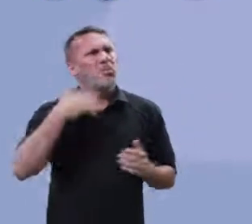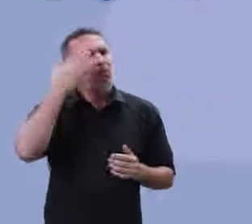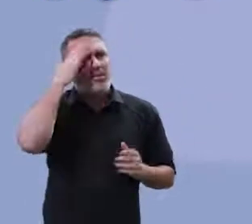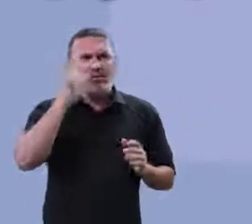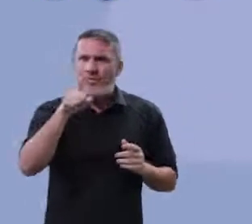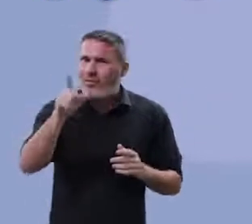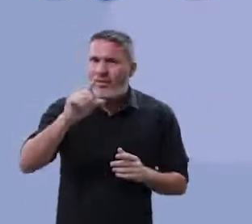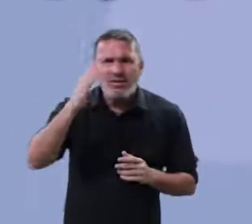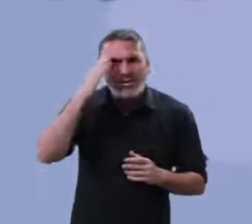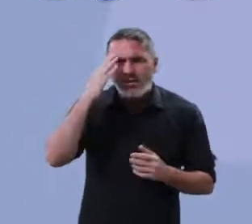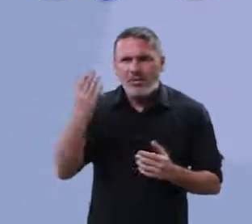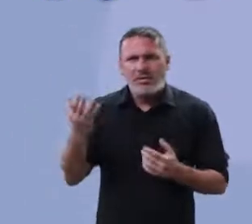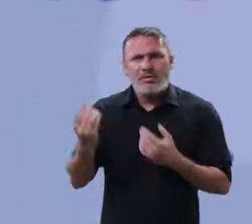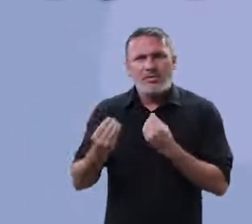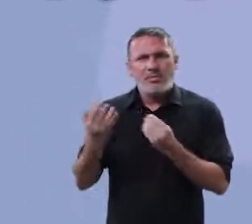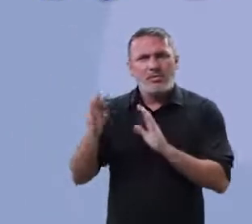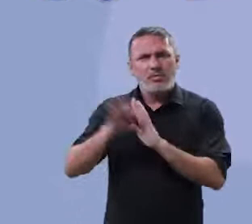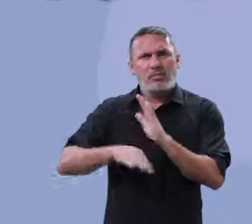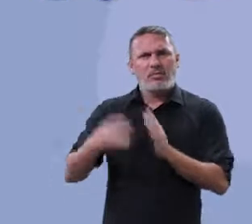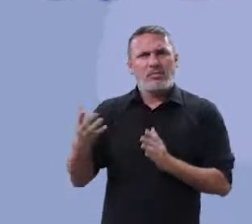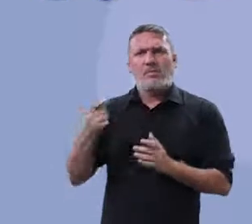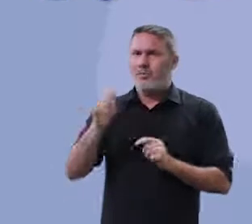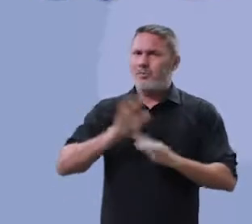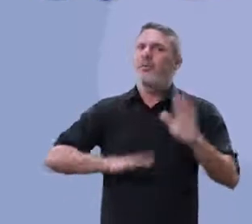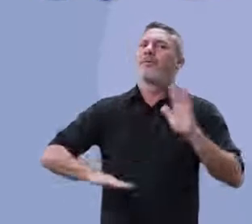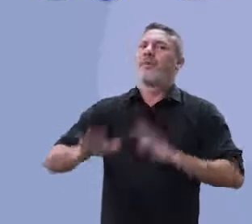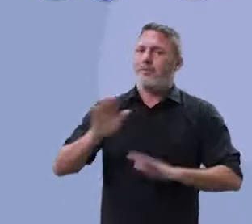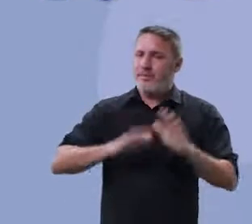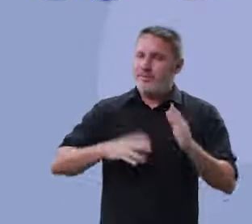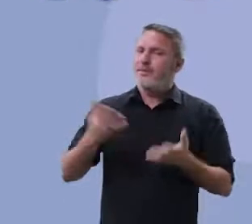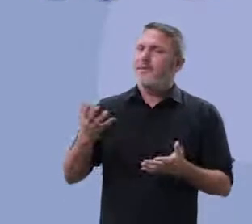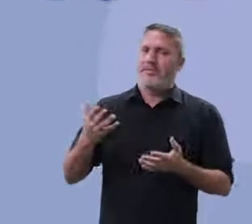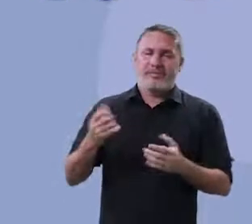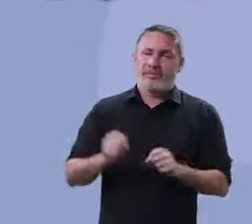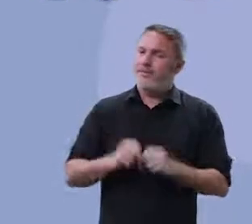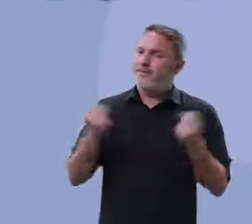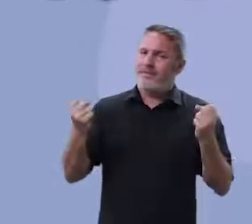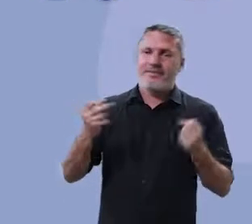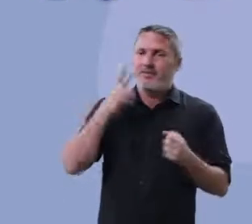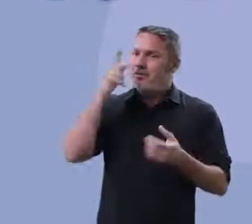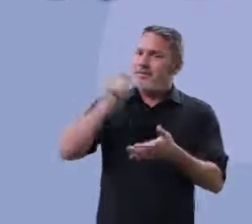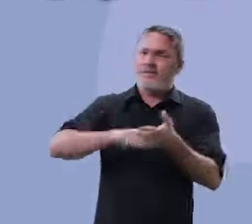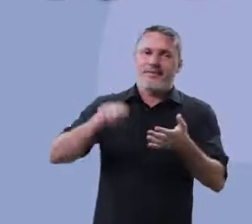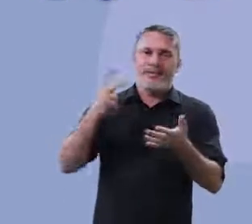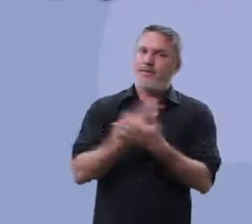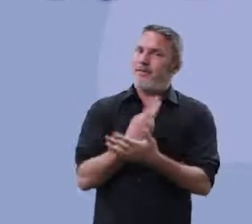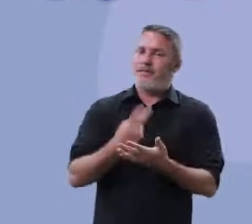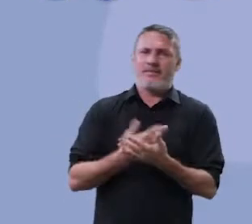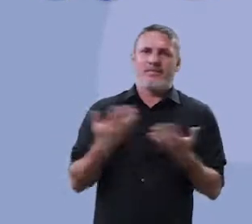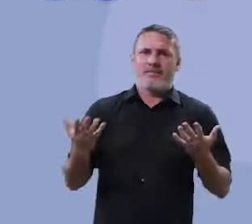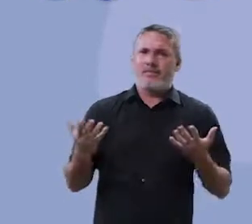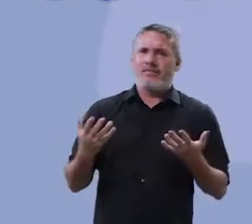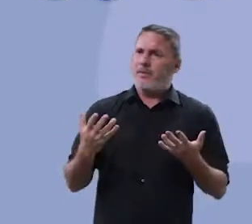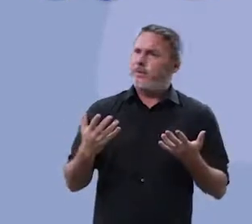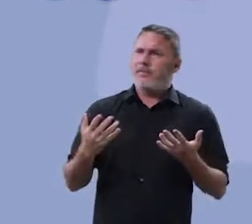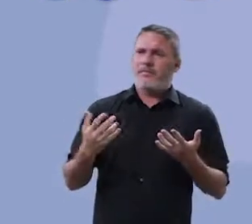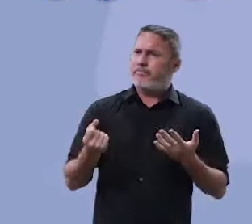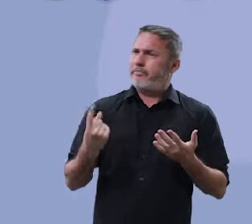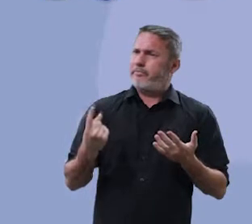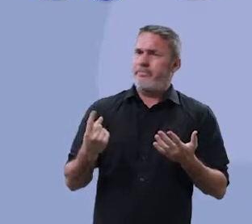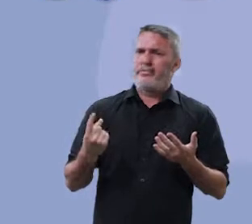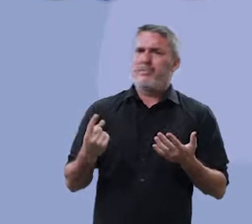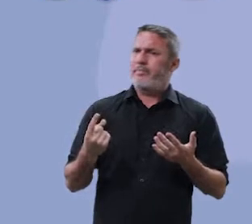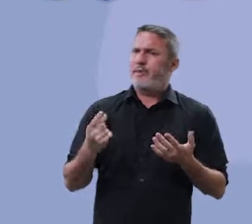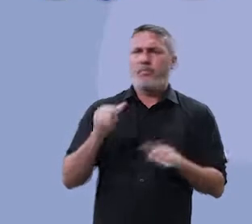professor, eu estou entendendo. Meu amigo, se você está entendendo perfeitamente, tome muito cuidado, porque pode ser que você esteja escrevendo assim. Então,